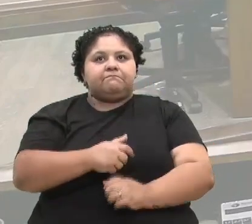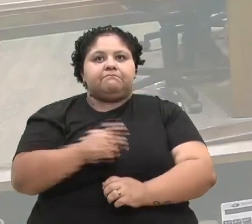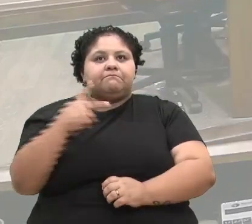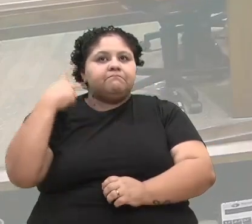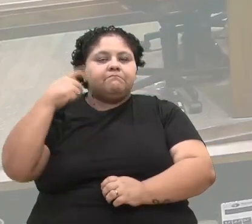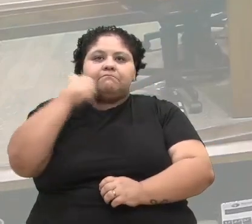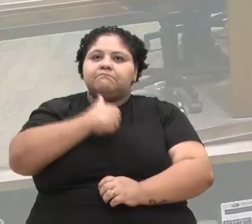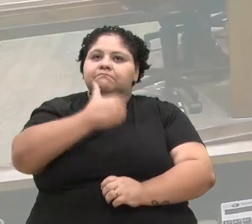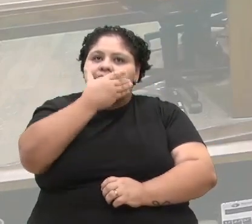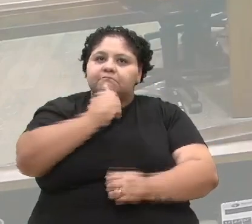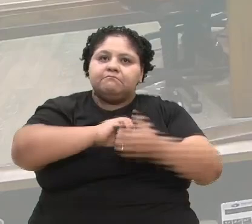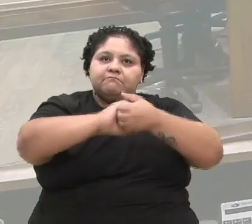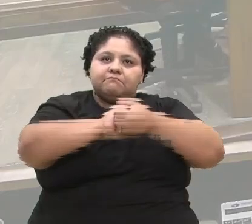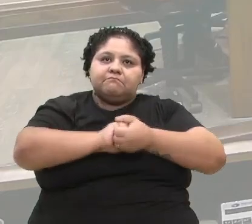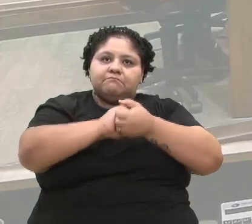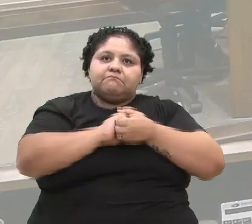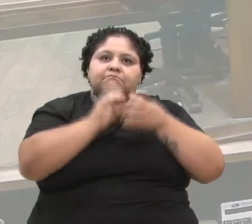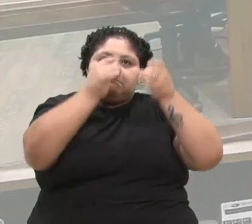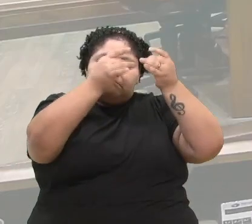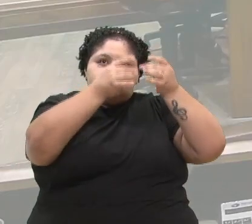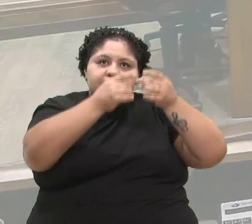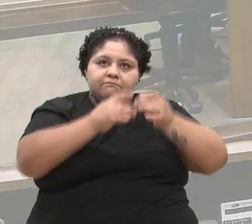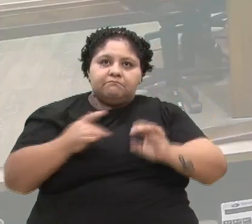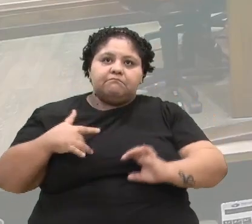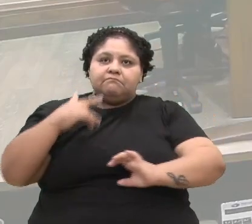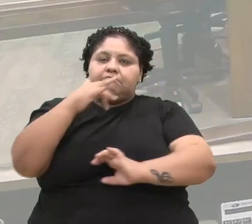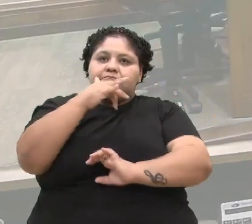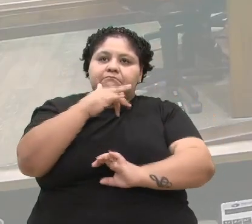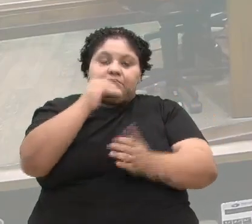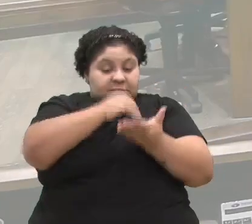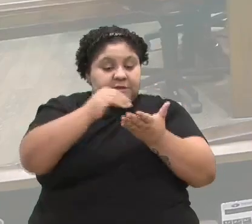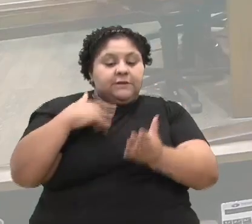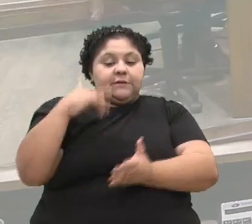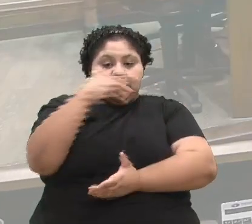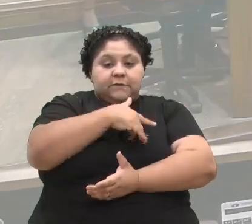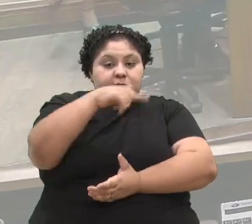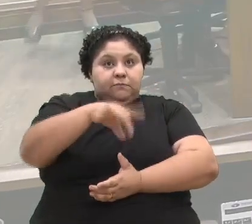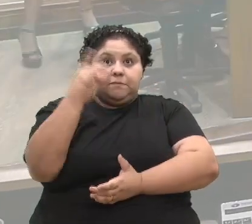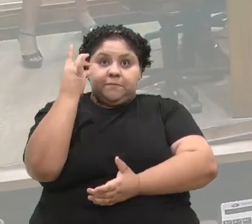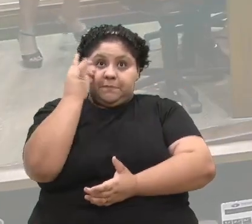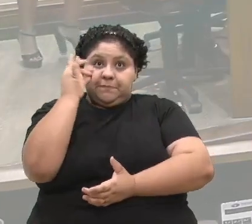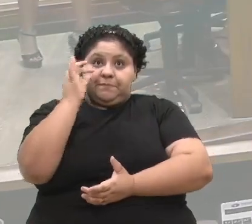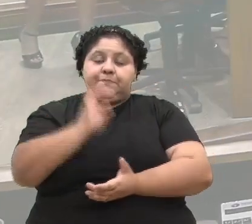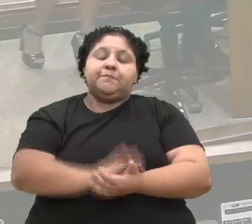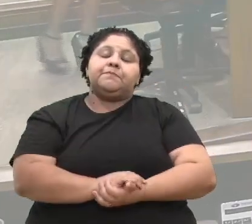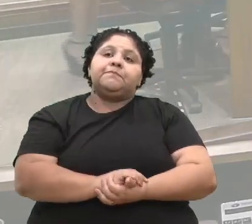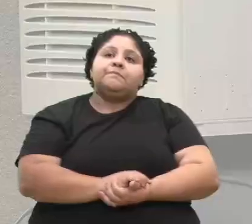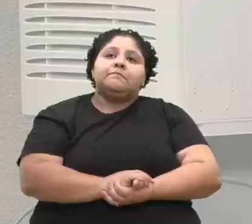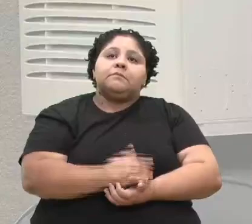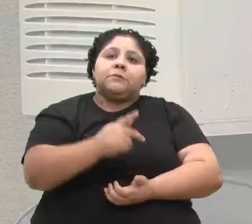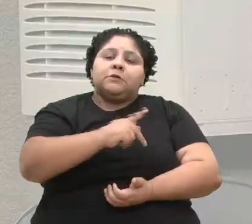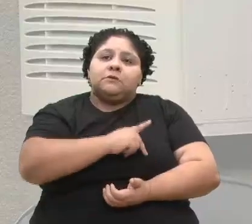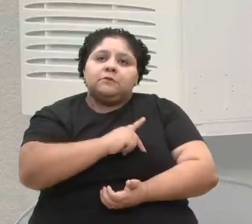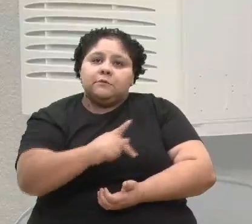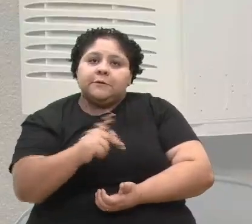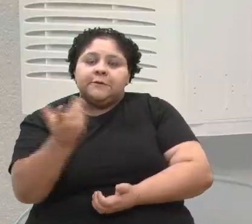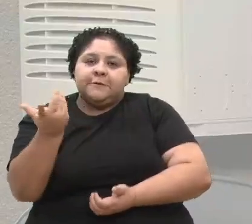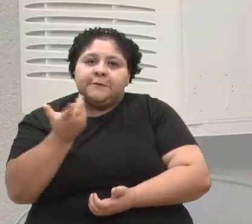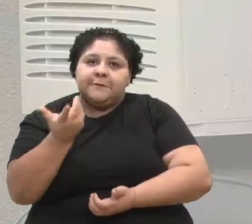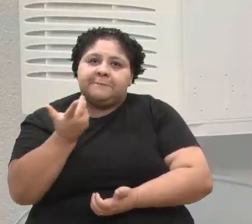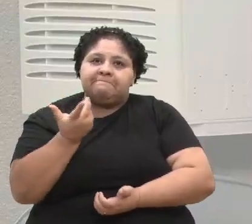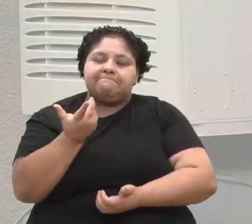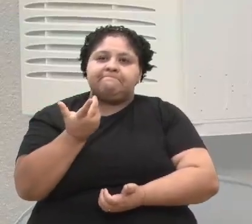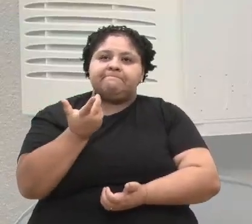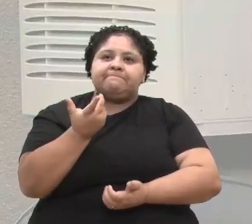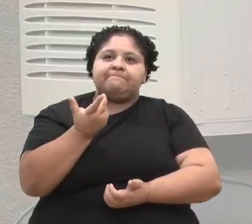saudação especial à secretária da Saúde, Daniela Benegus, que está presente aqui também. E, presidente, queria fazer um voto de